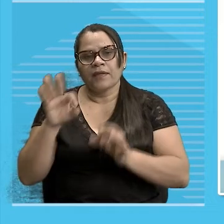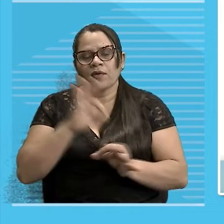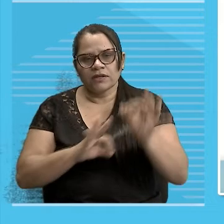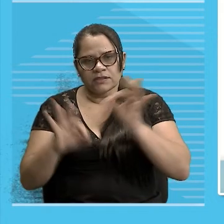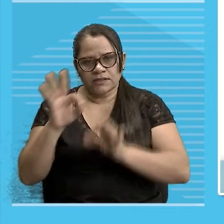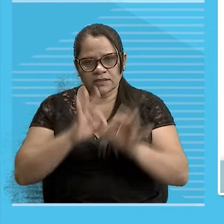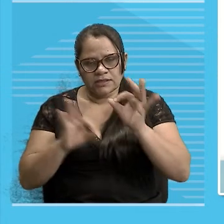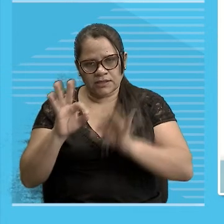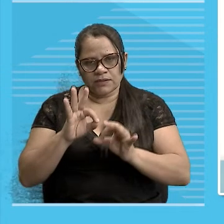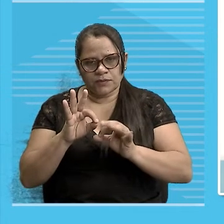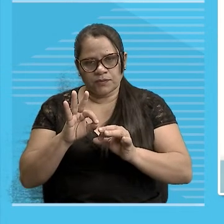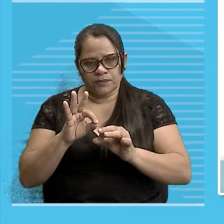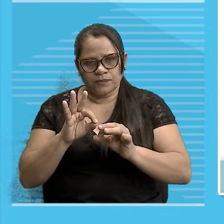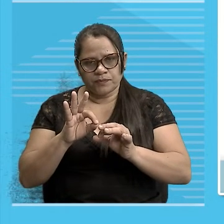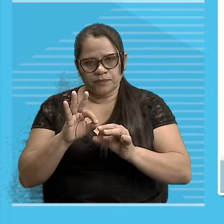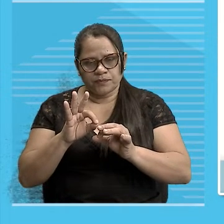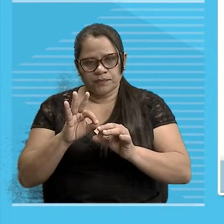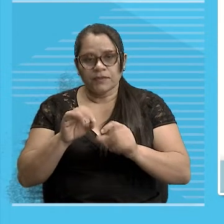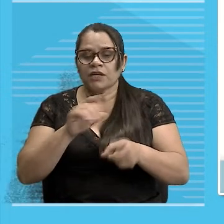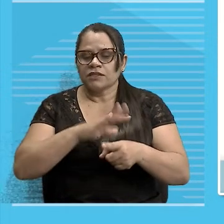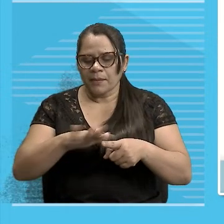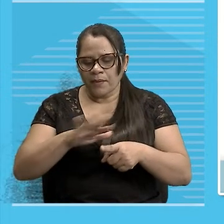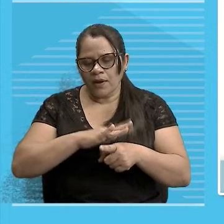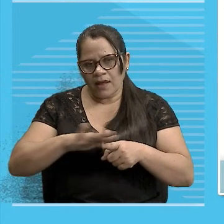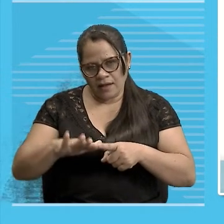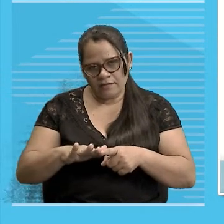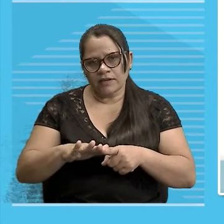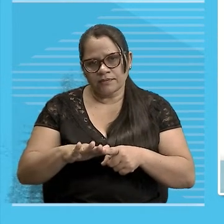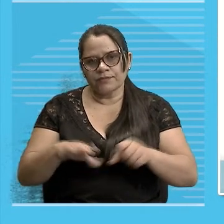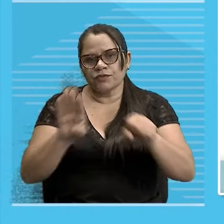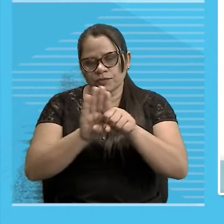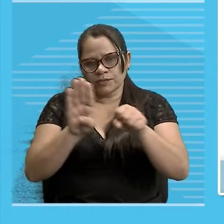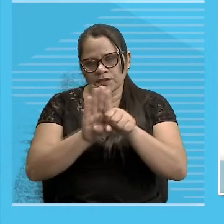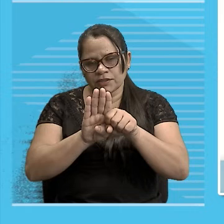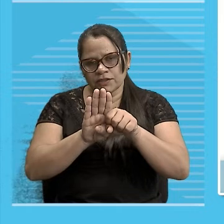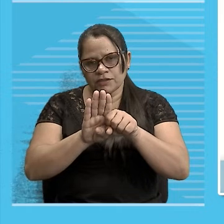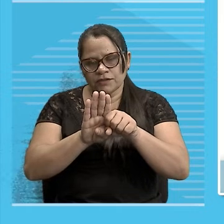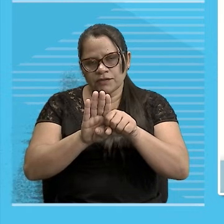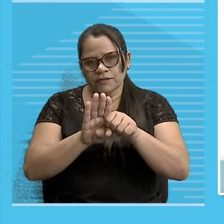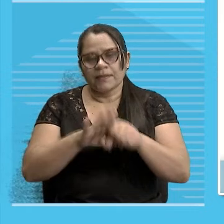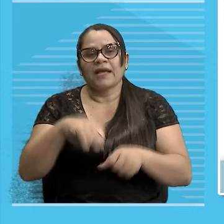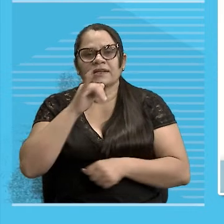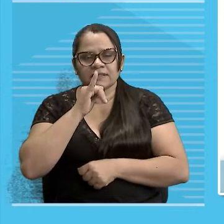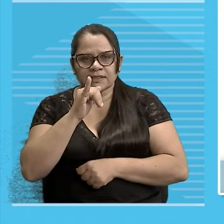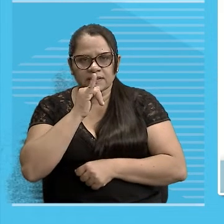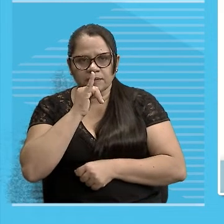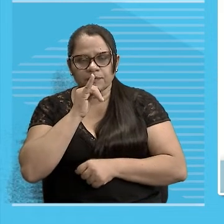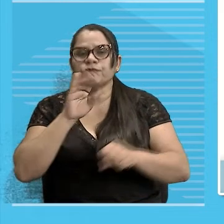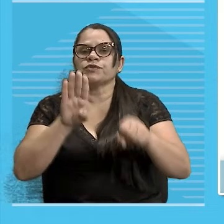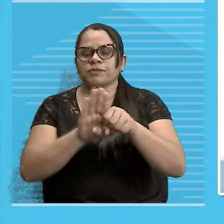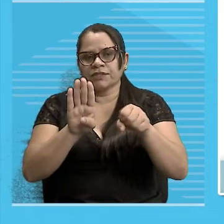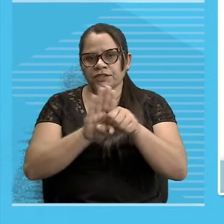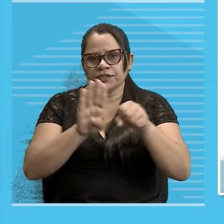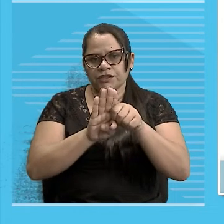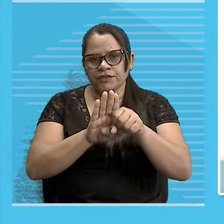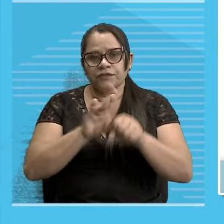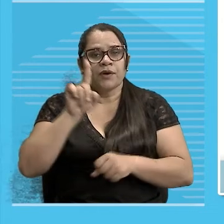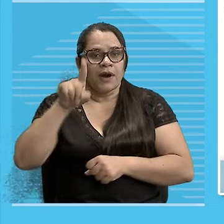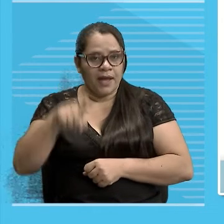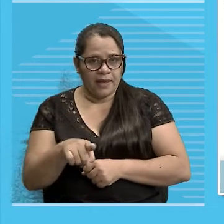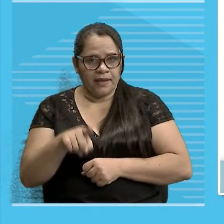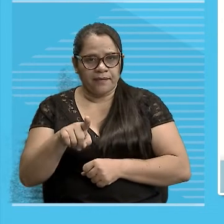Da palavra Do substantivo Isso aí A gente vai considerar Por exemplo Se o substantivo Ele é